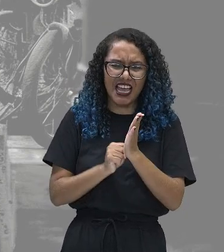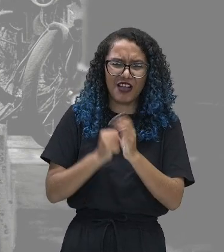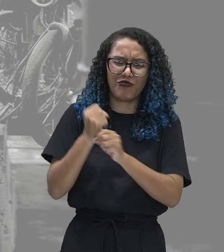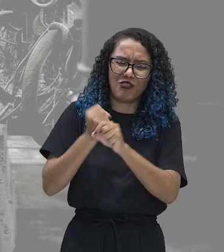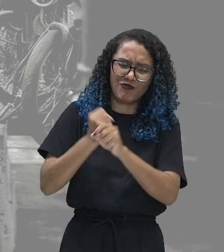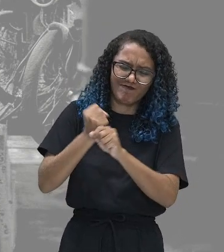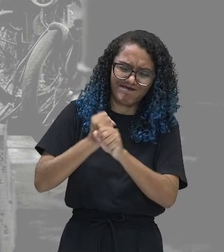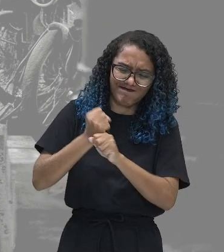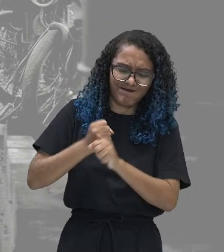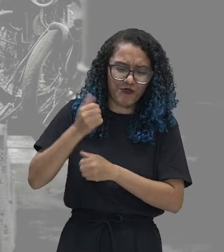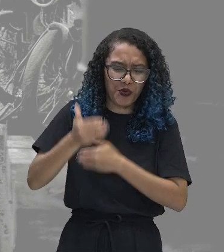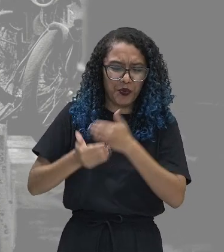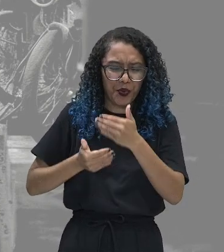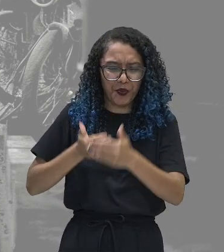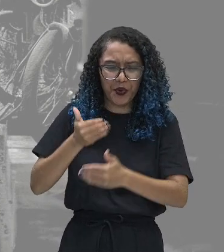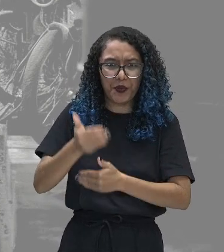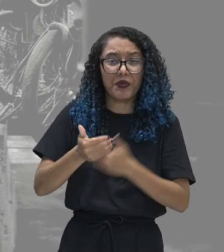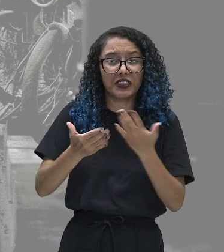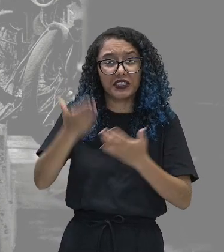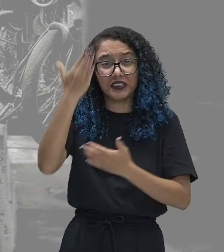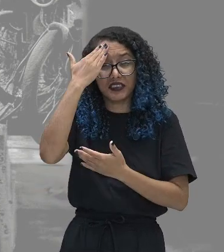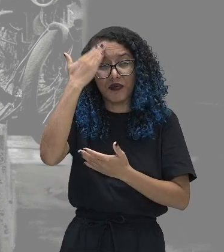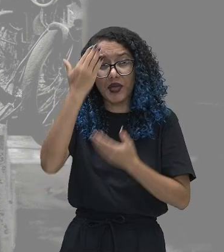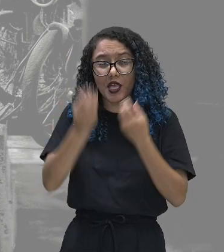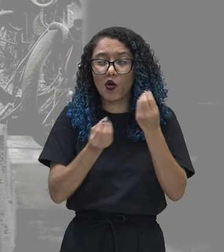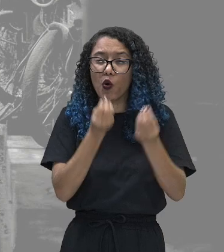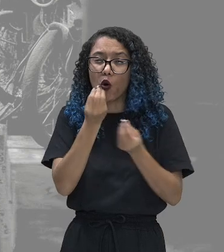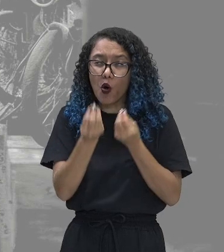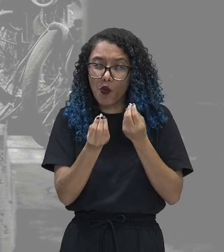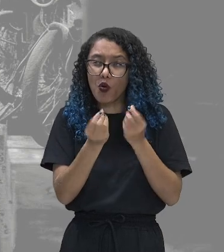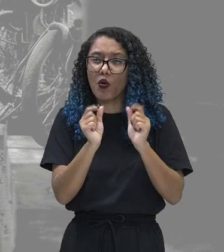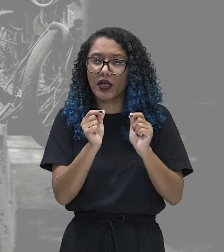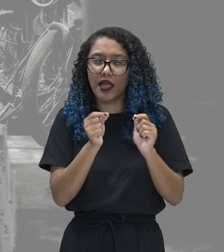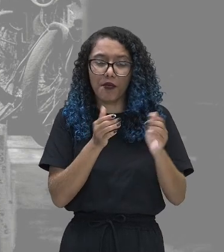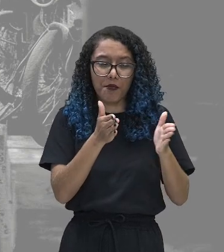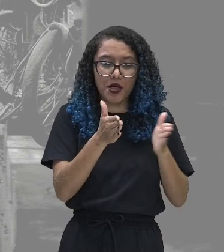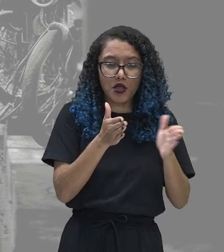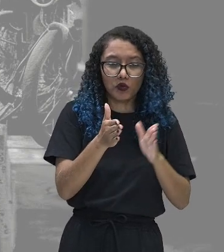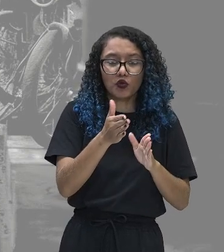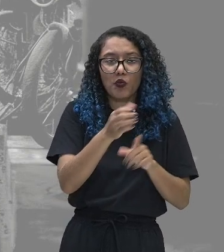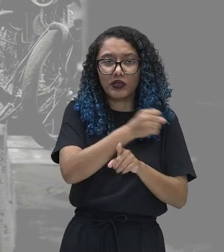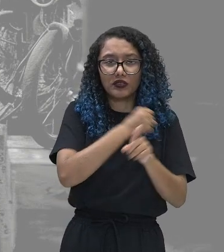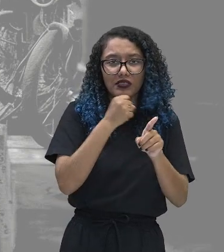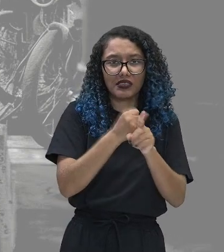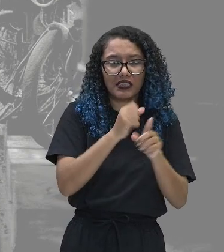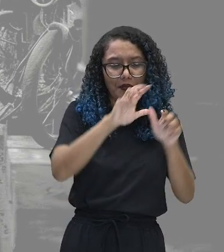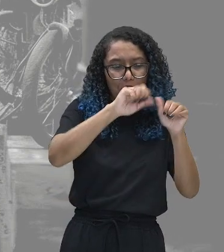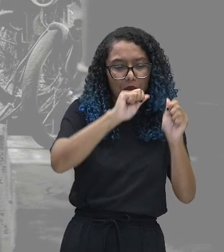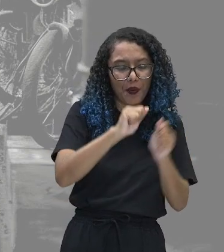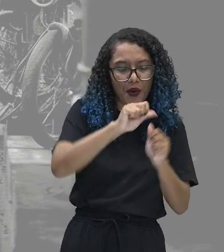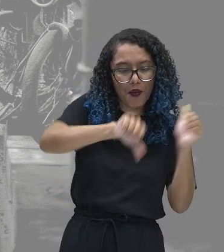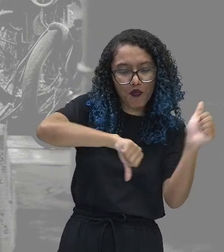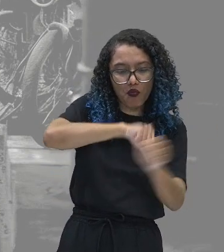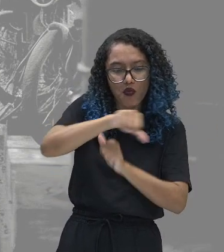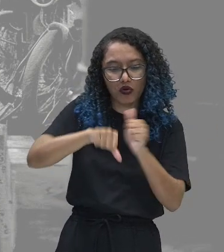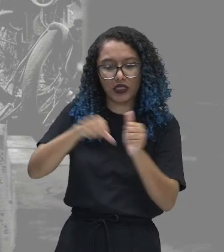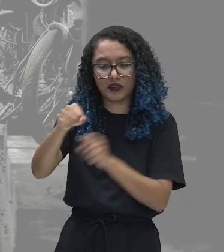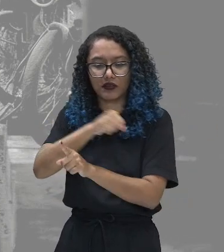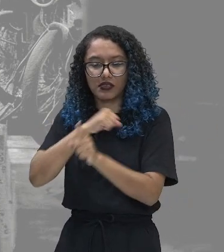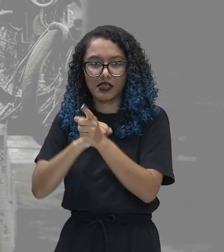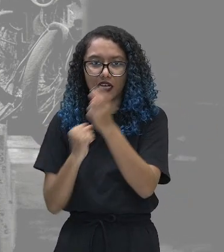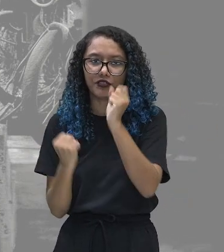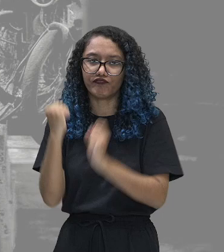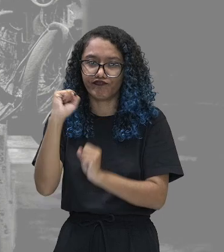a saída de uma sociedade artesã até uma sociedade industrial. Várias